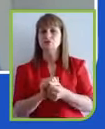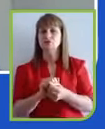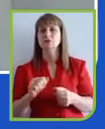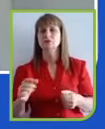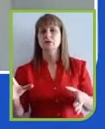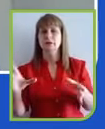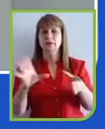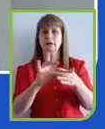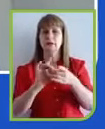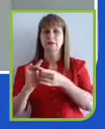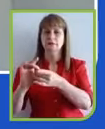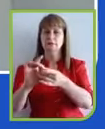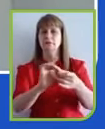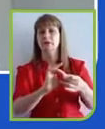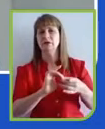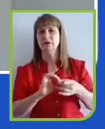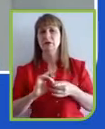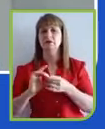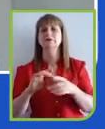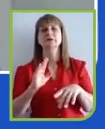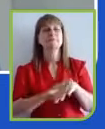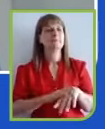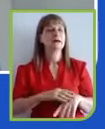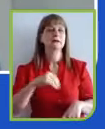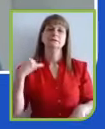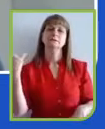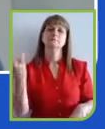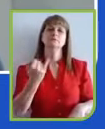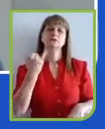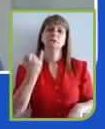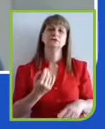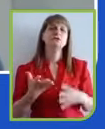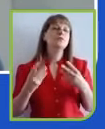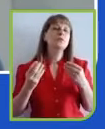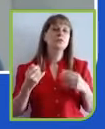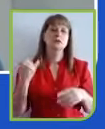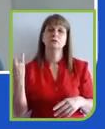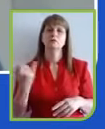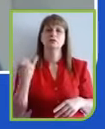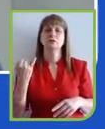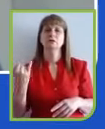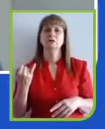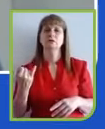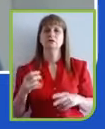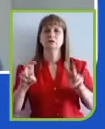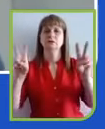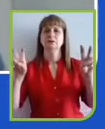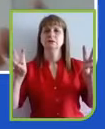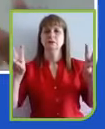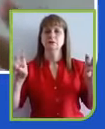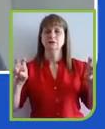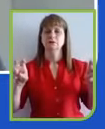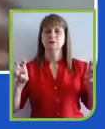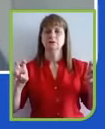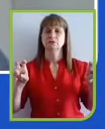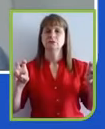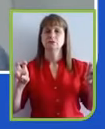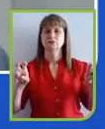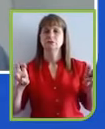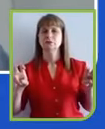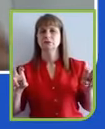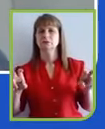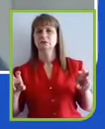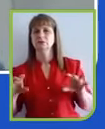nesse caso, das mudanças climáticas. E, diria que, nas questões da sustentabilidade como um todo, todos estamos